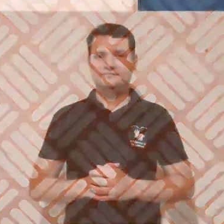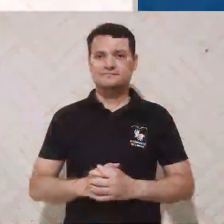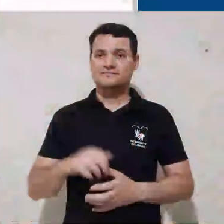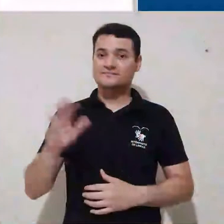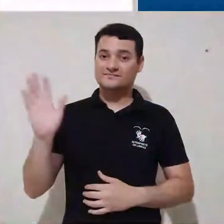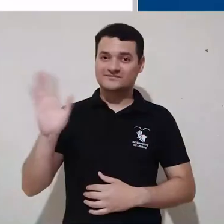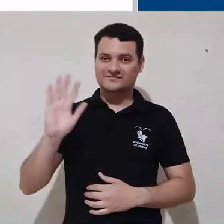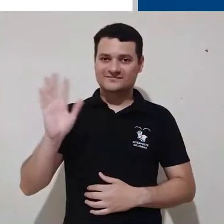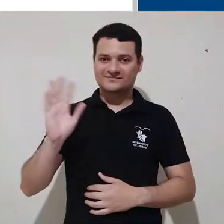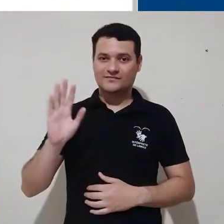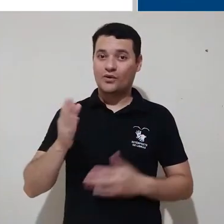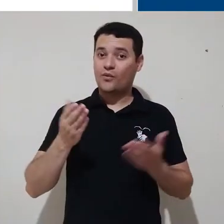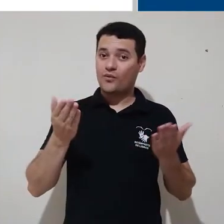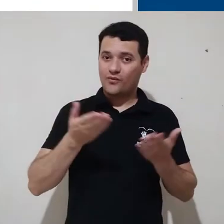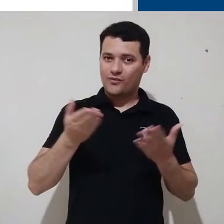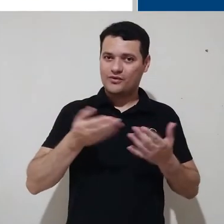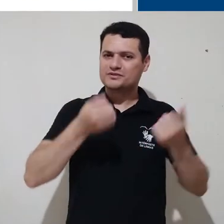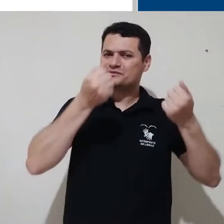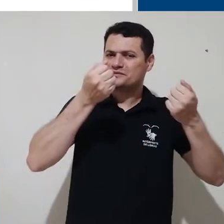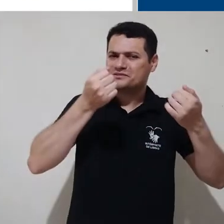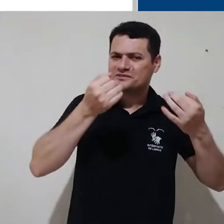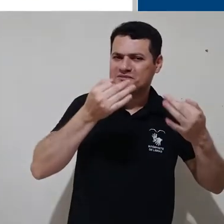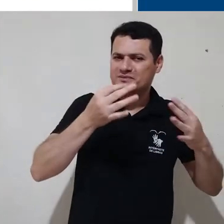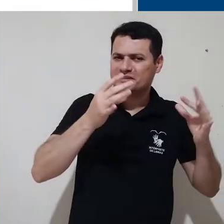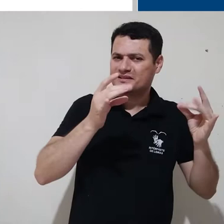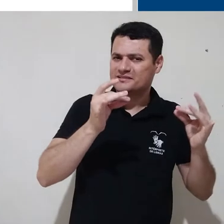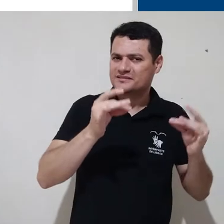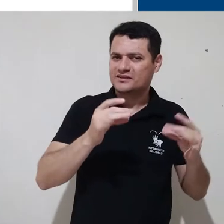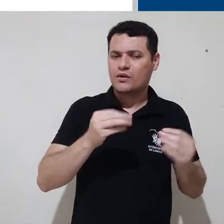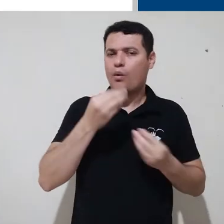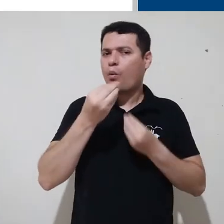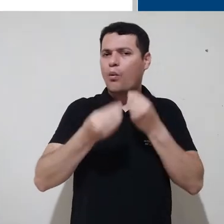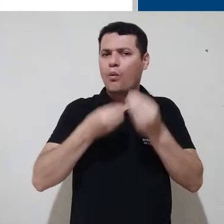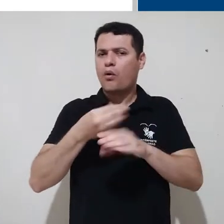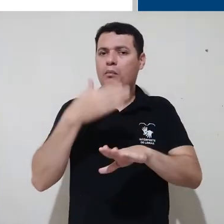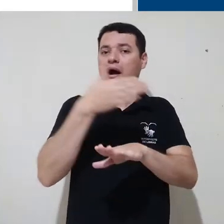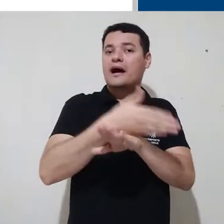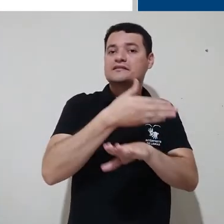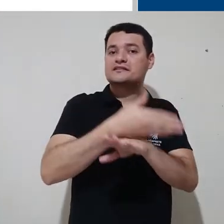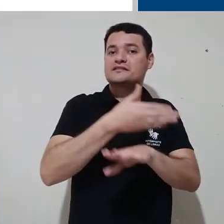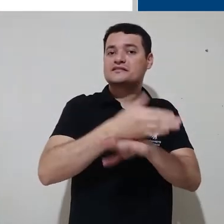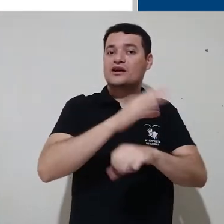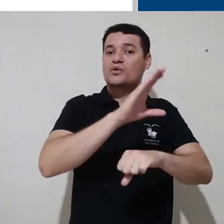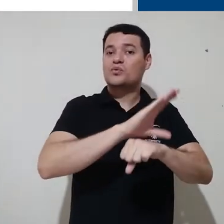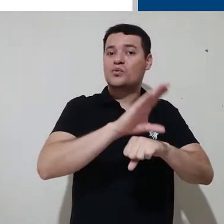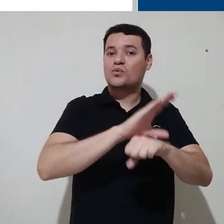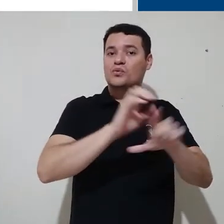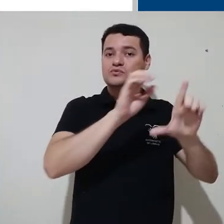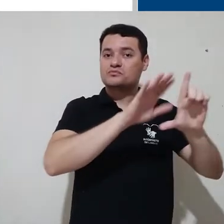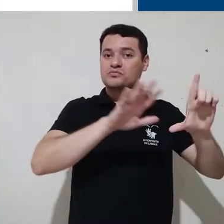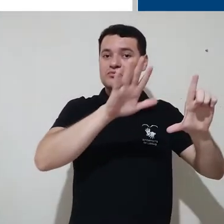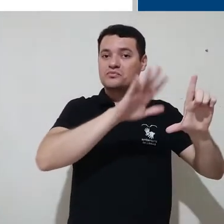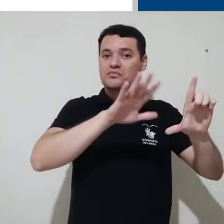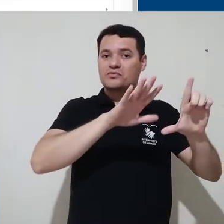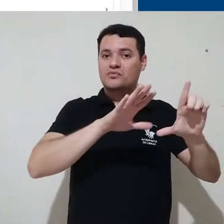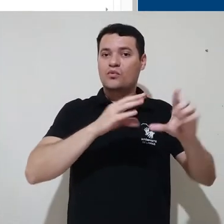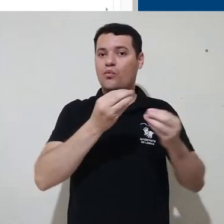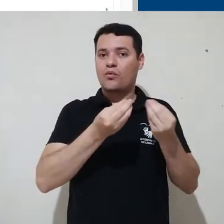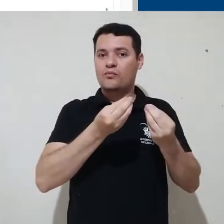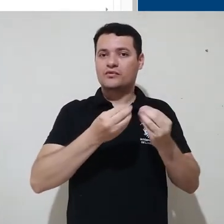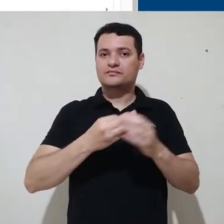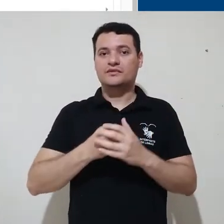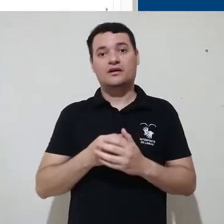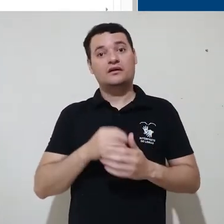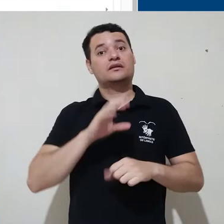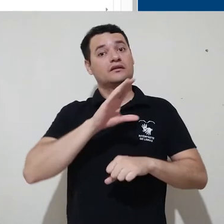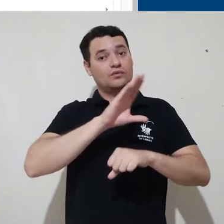Olá, hoje daremos detalhes sobre as credenciais de acesso em cada uma das plataformas. Para